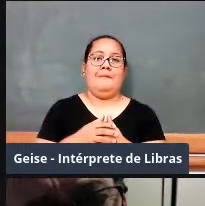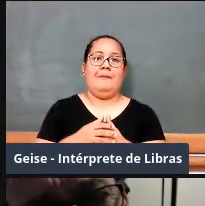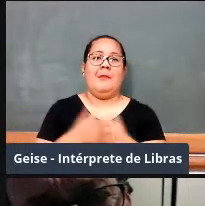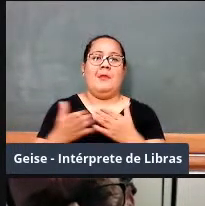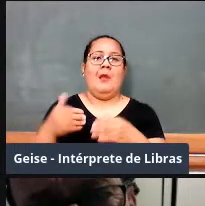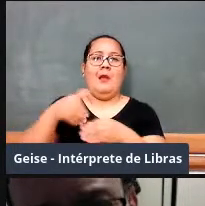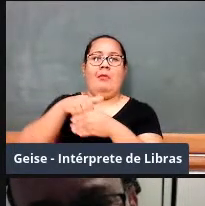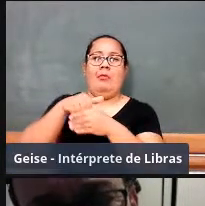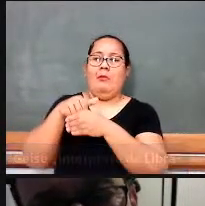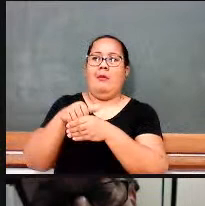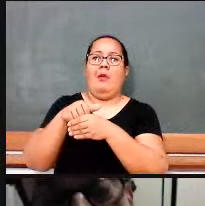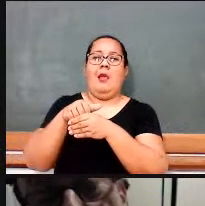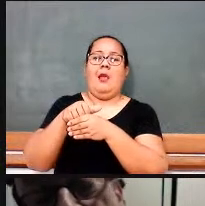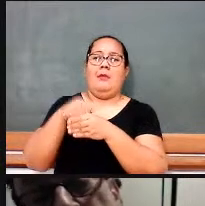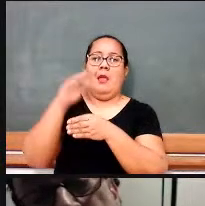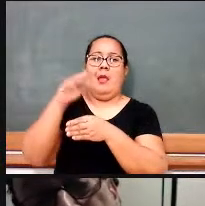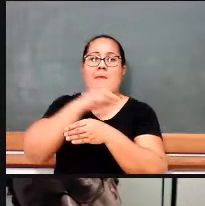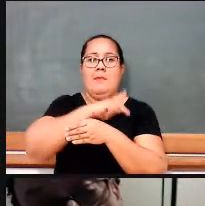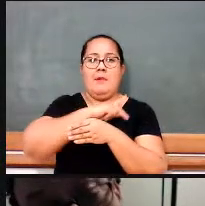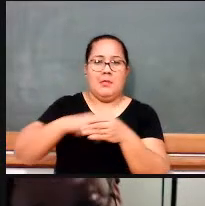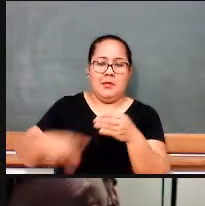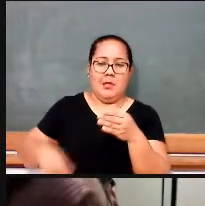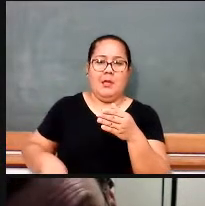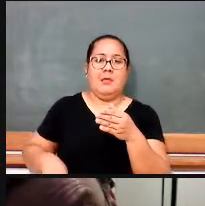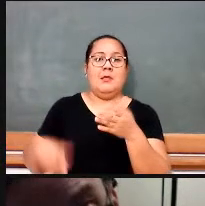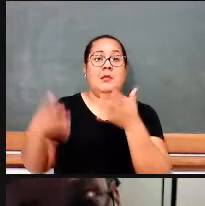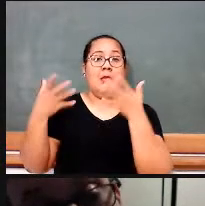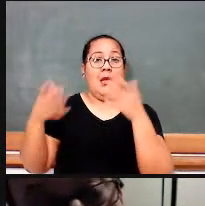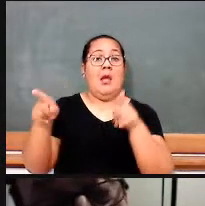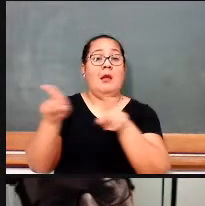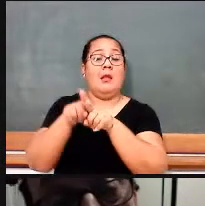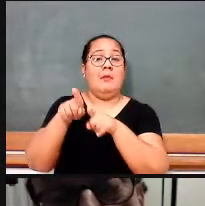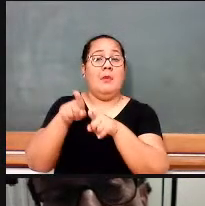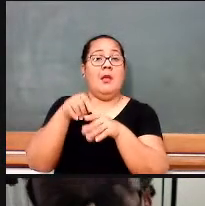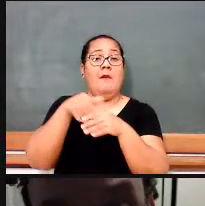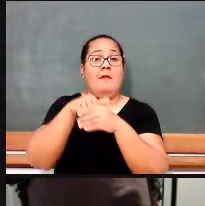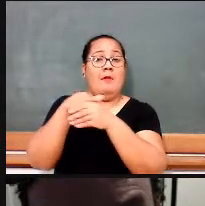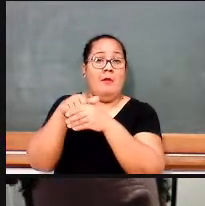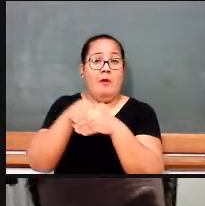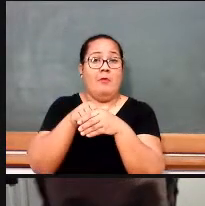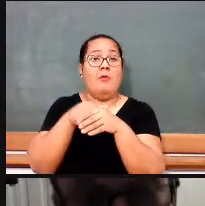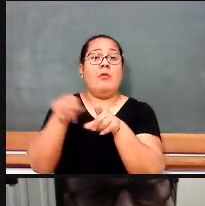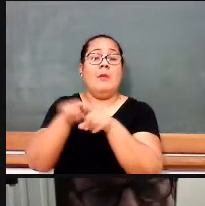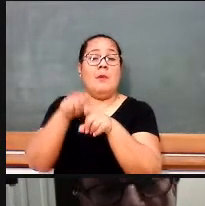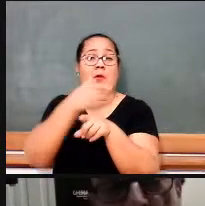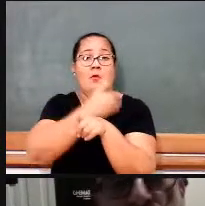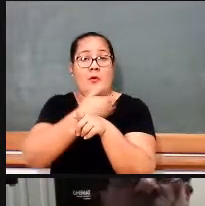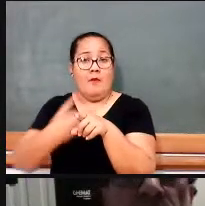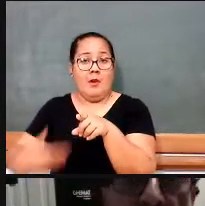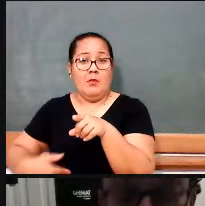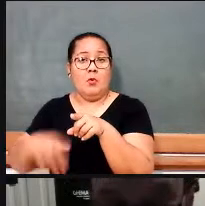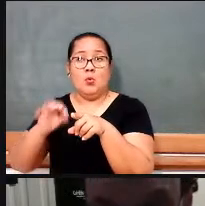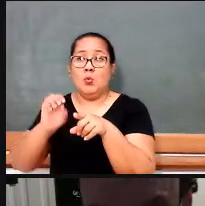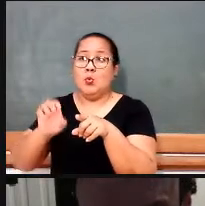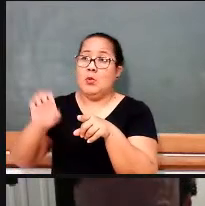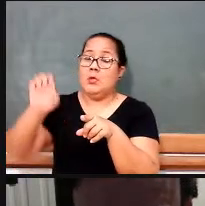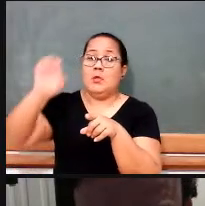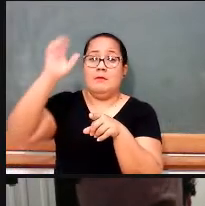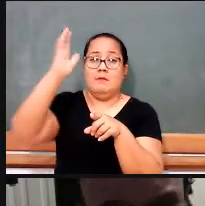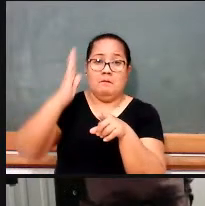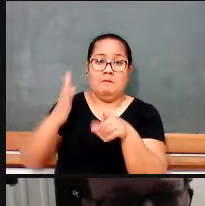diretas para presidente, mas vamos ter eleições diretas para governadores dos estados, não é?